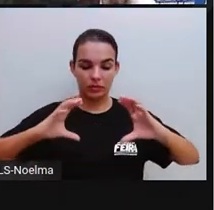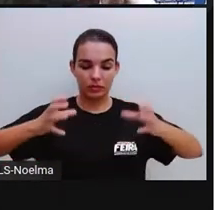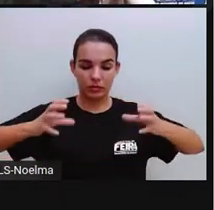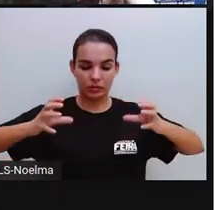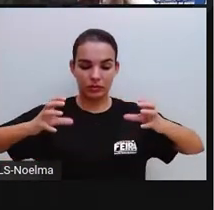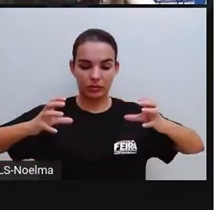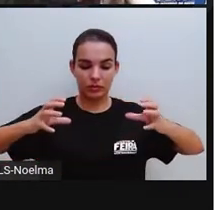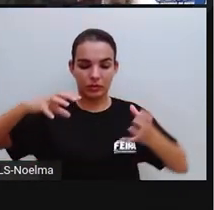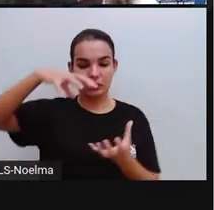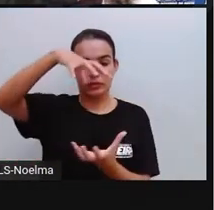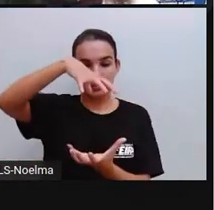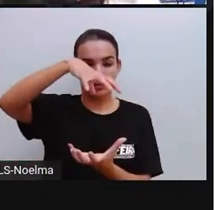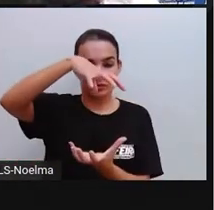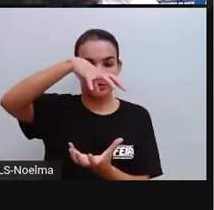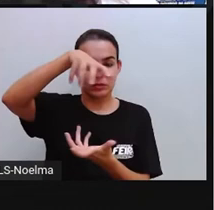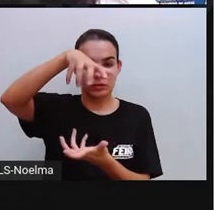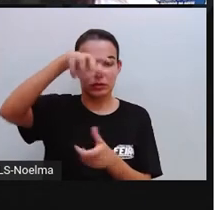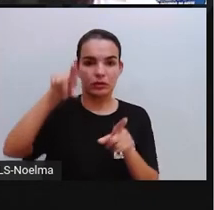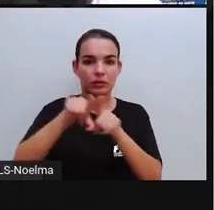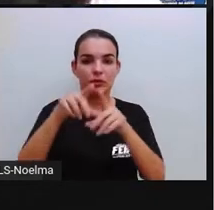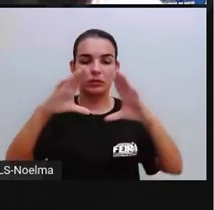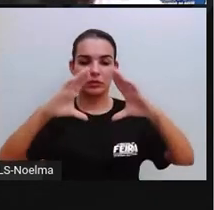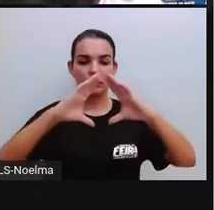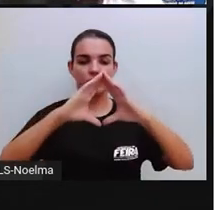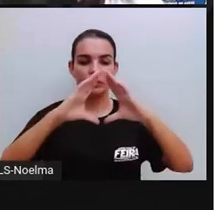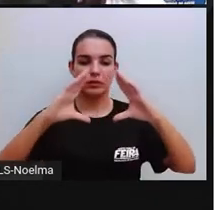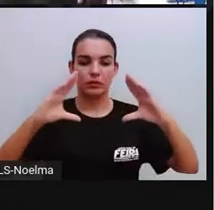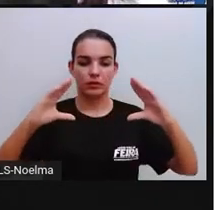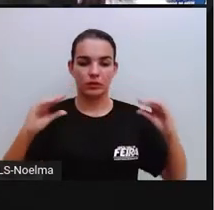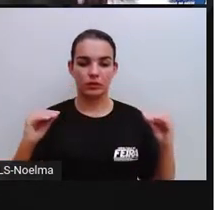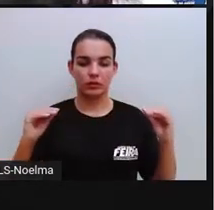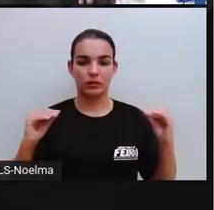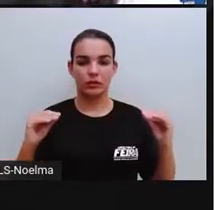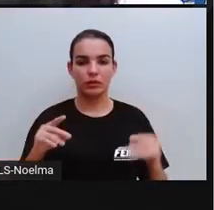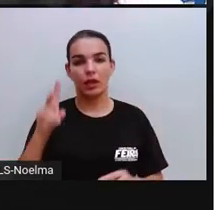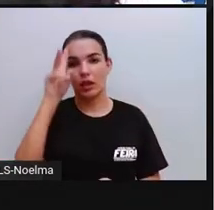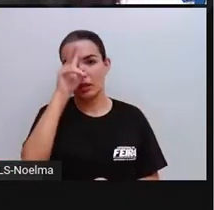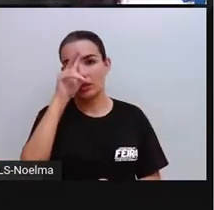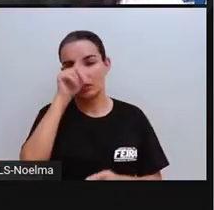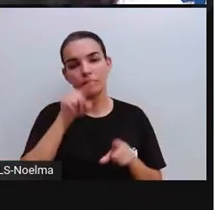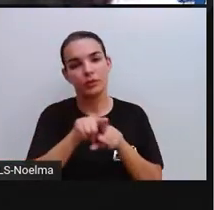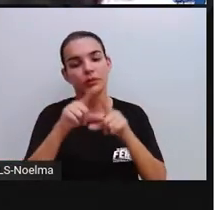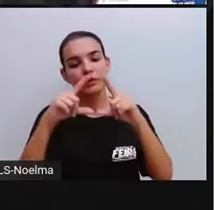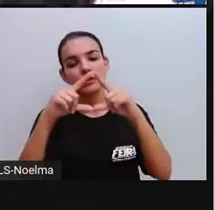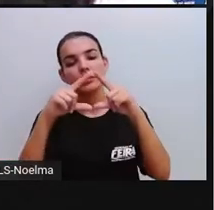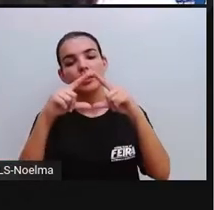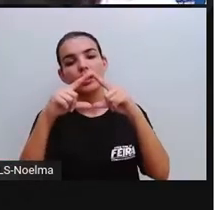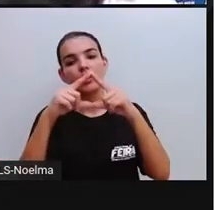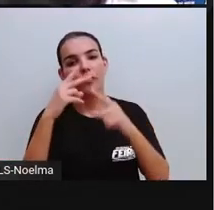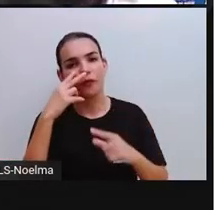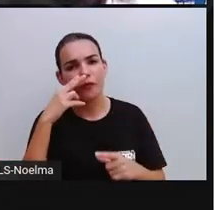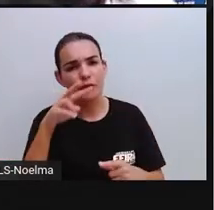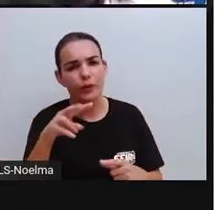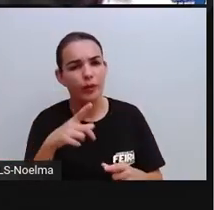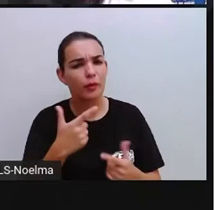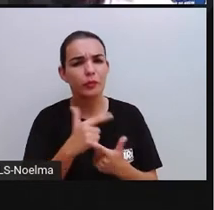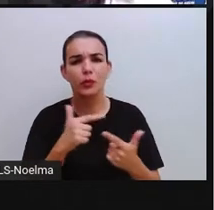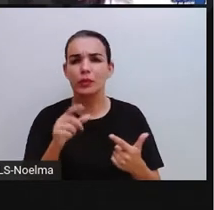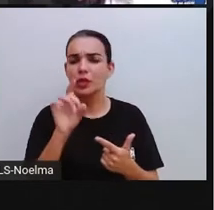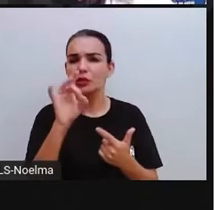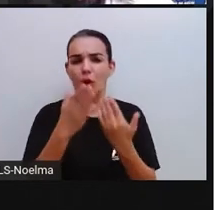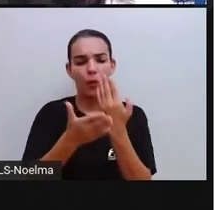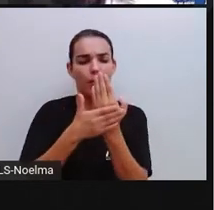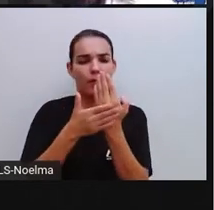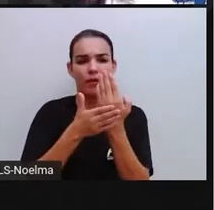também lembra o círculo. E a pirâmide, que lembra o triângulo. Então, a gente encontra, observem que ela não tem uma face